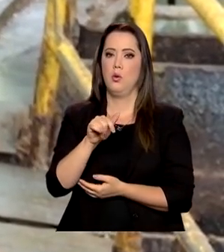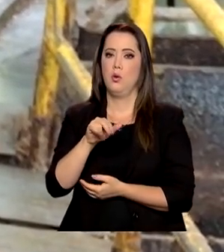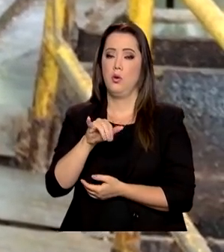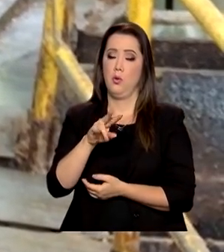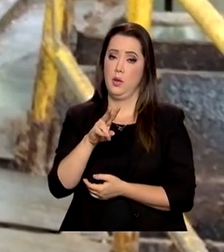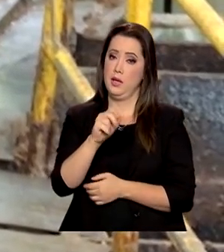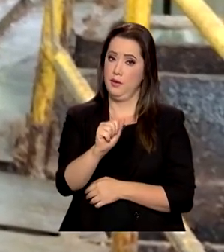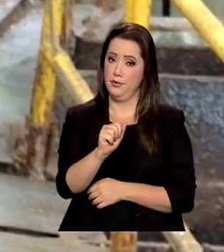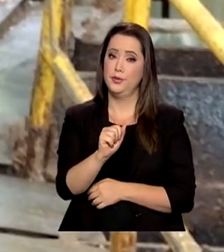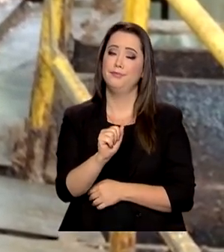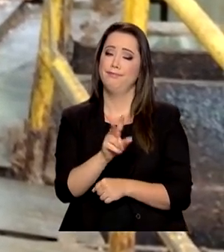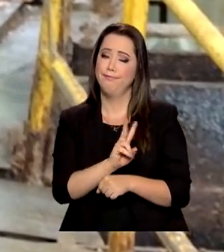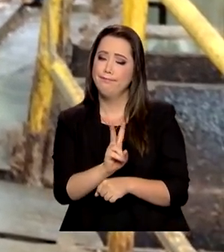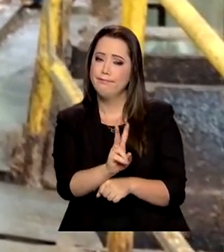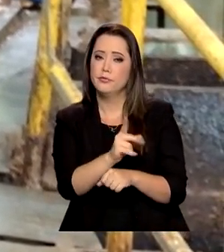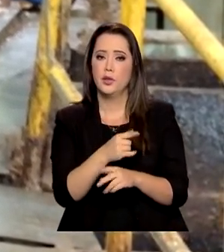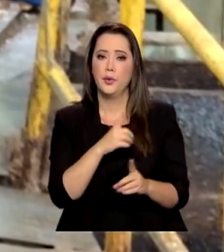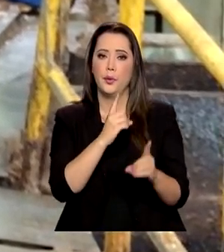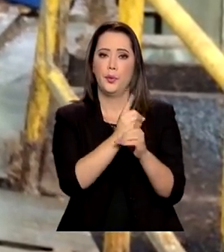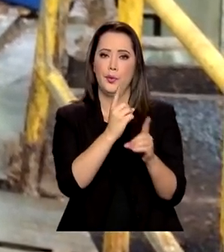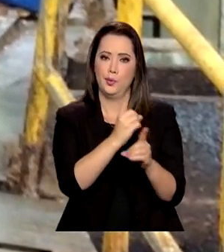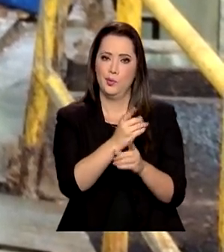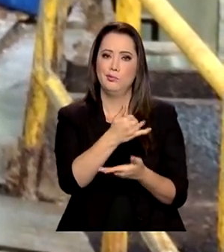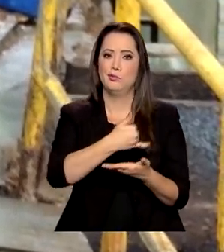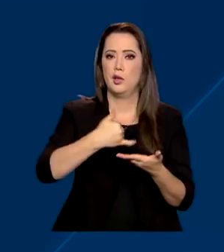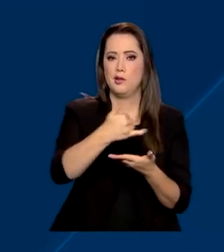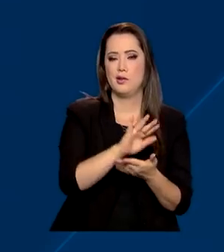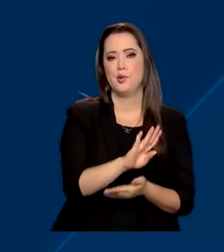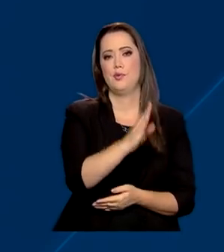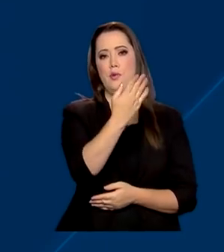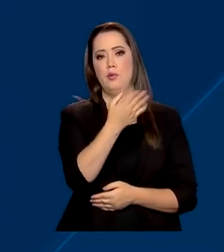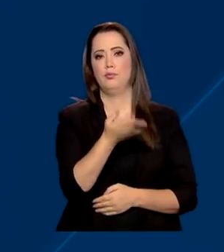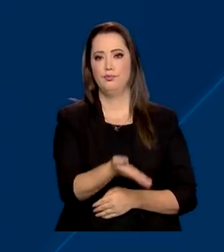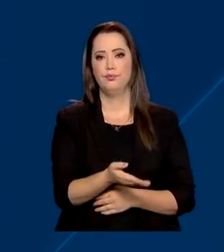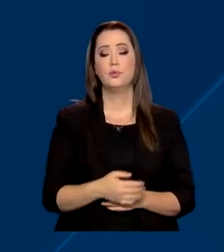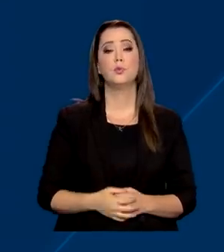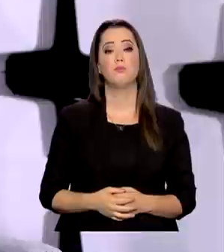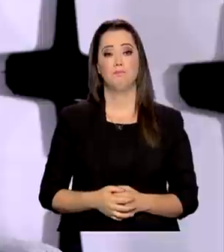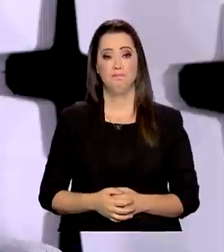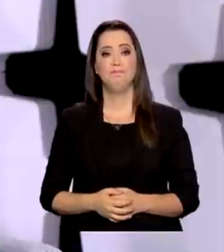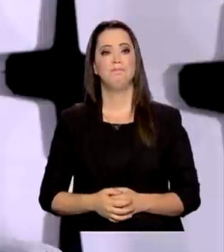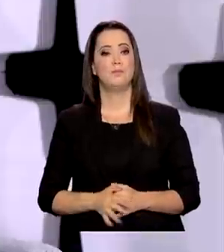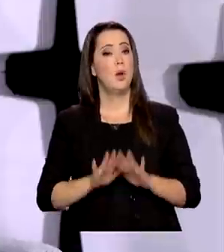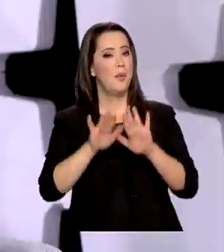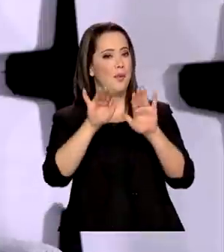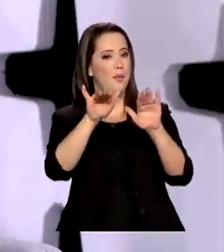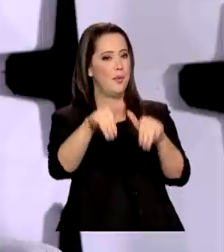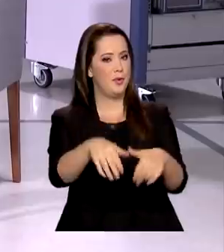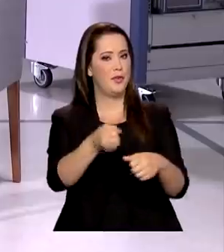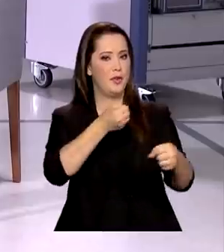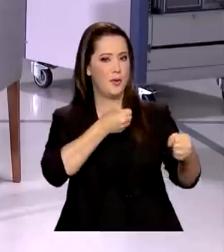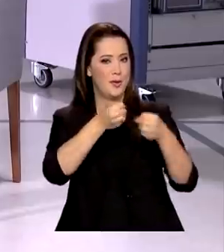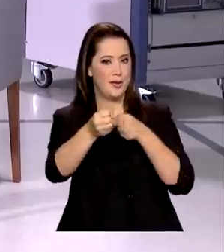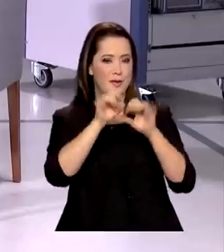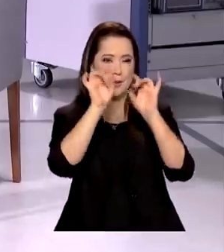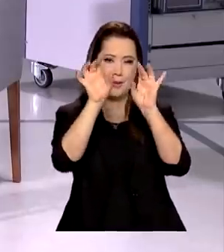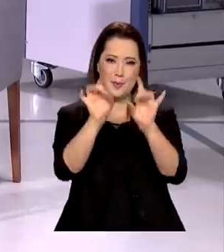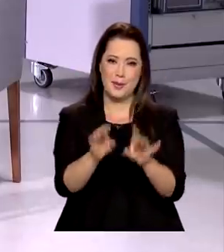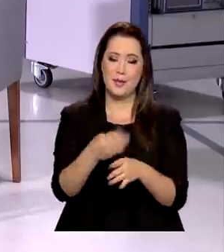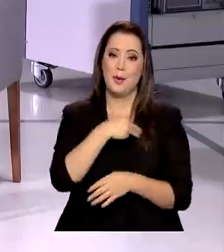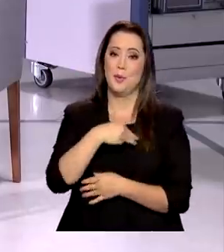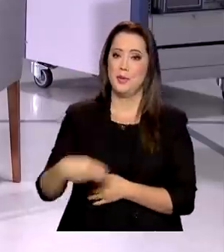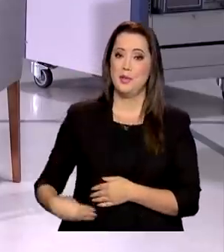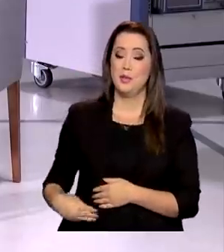da Agricultura encontra várias marcas de azeite adulteradas. Para encerrar as entrevistas especiais com